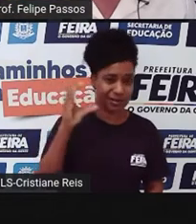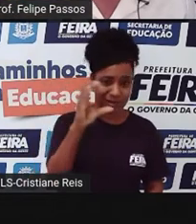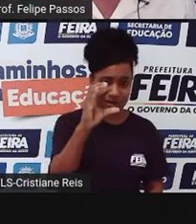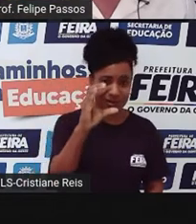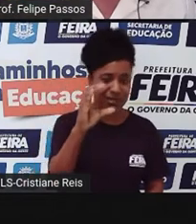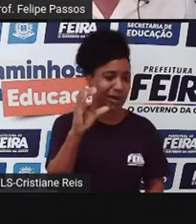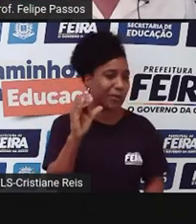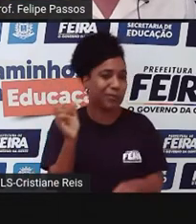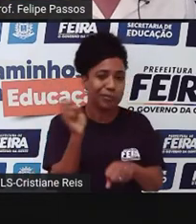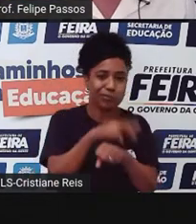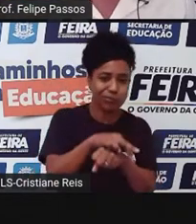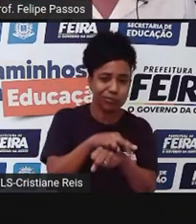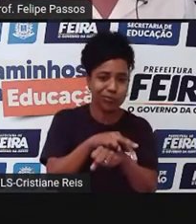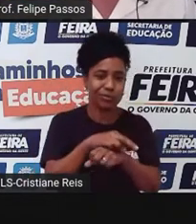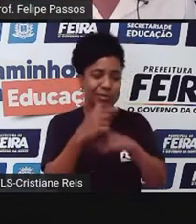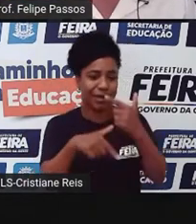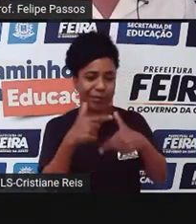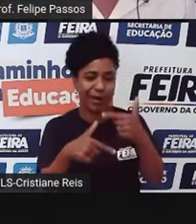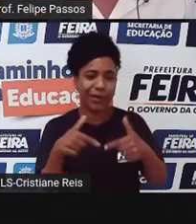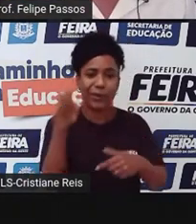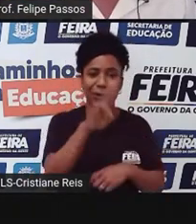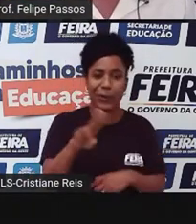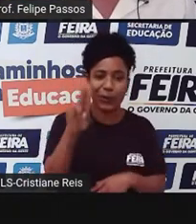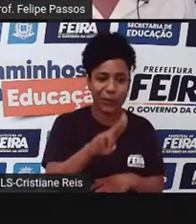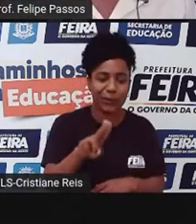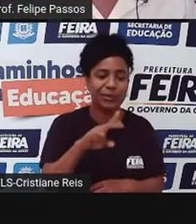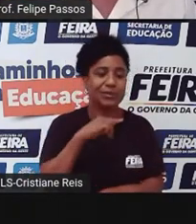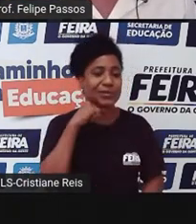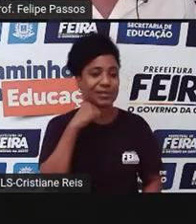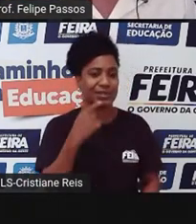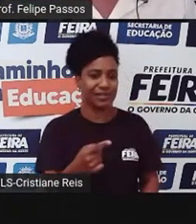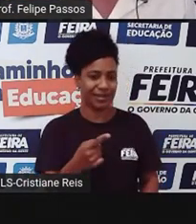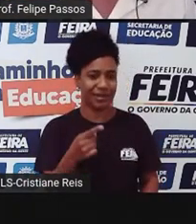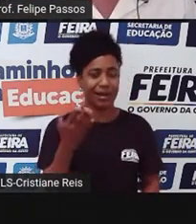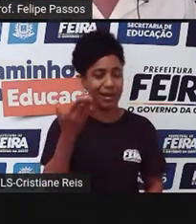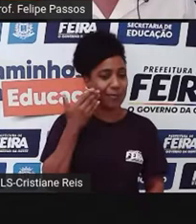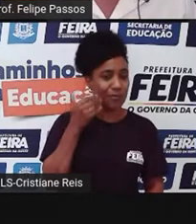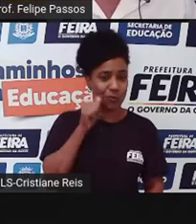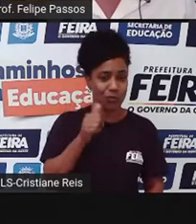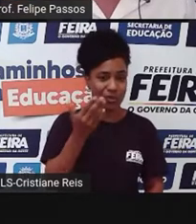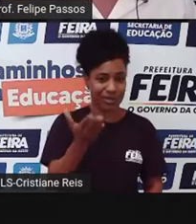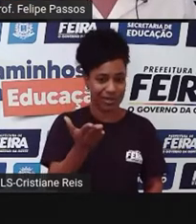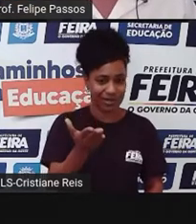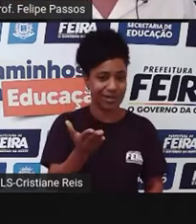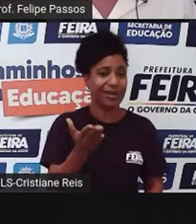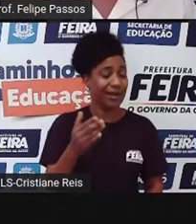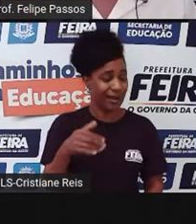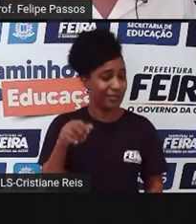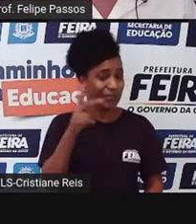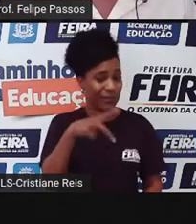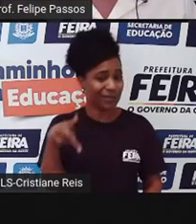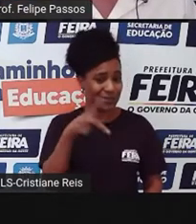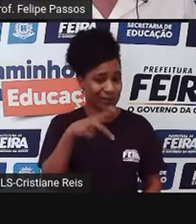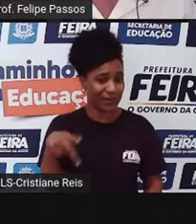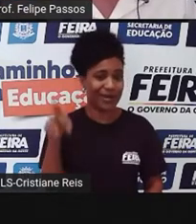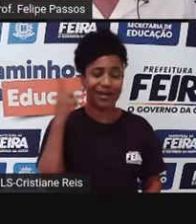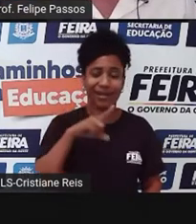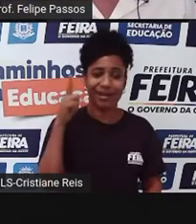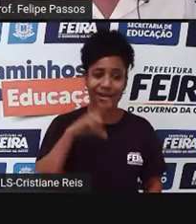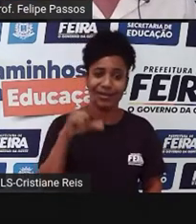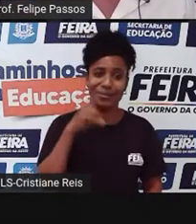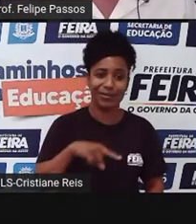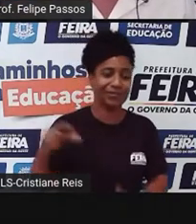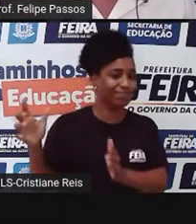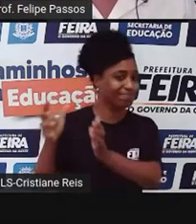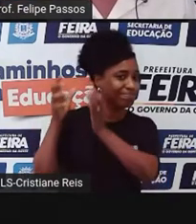universidades, né? Ela foi professora universitária, ganhou dois prêmios Nobel. Então, assim,